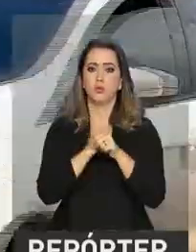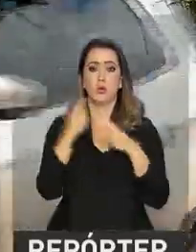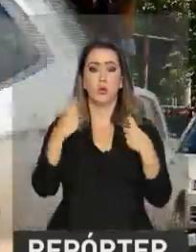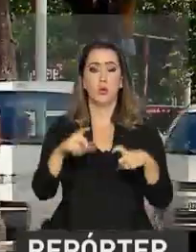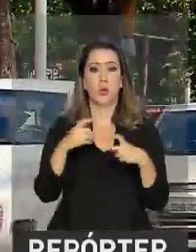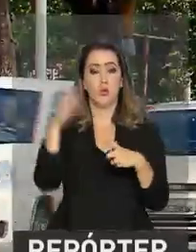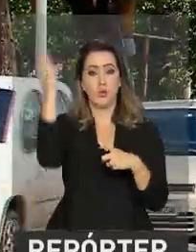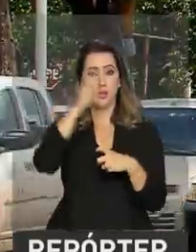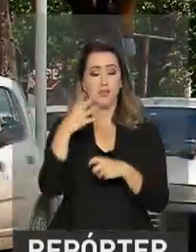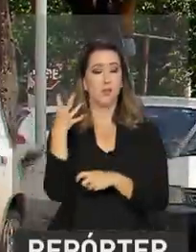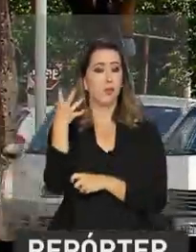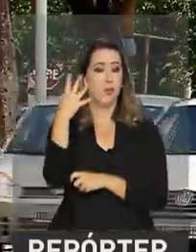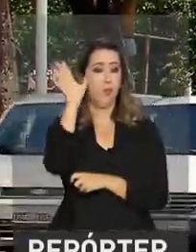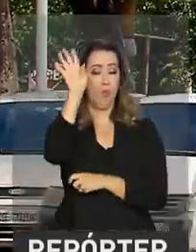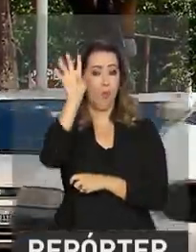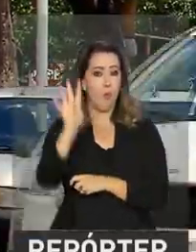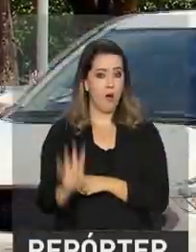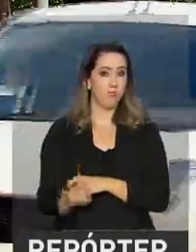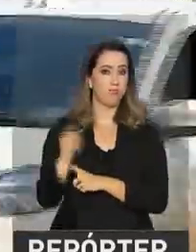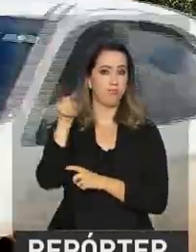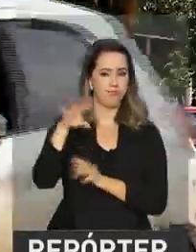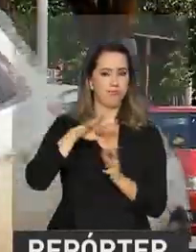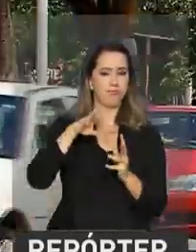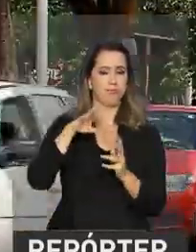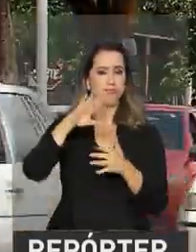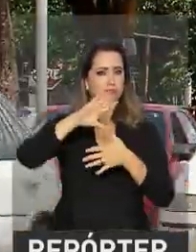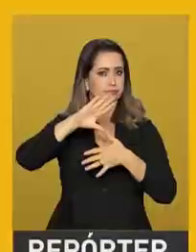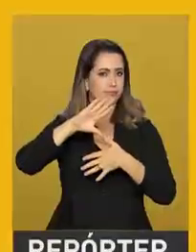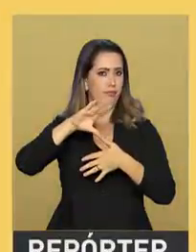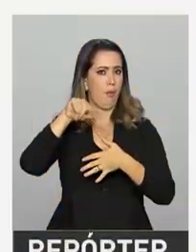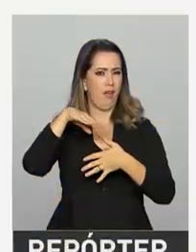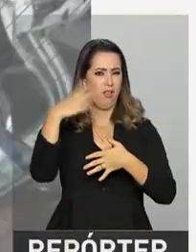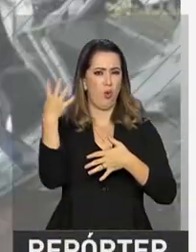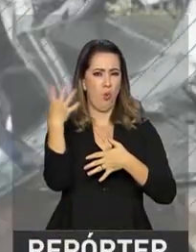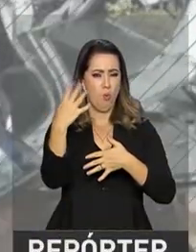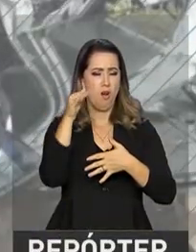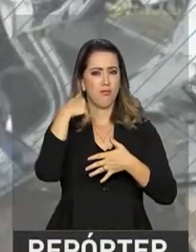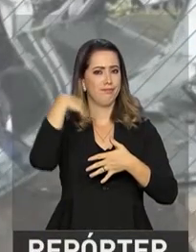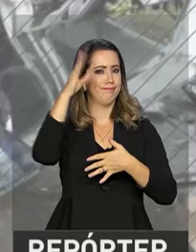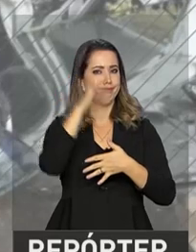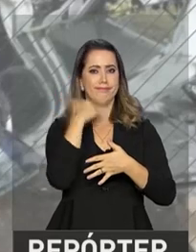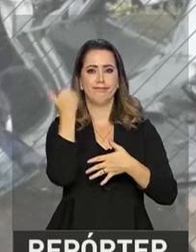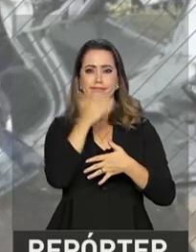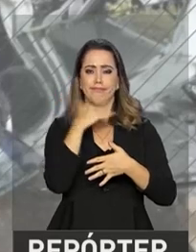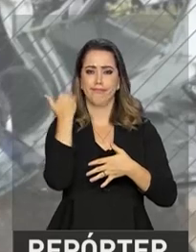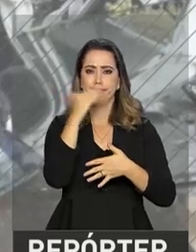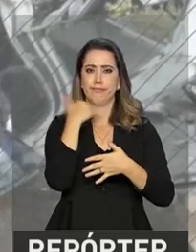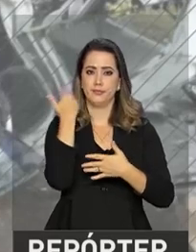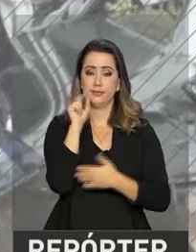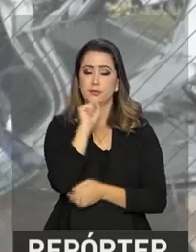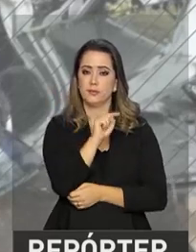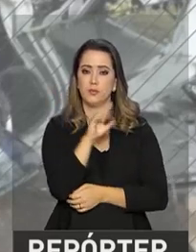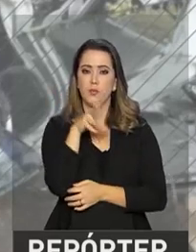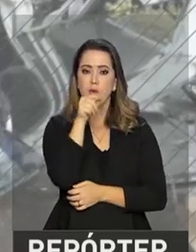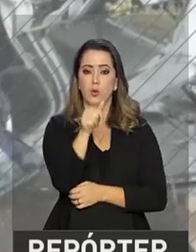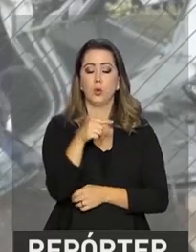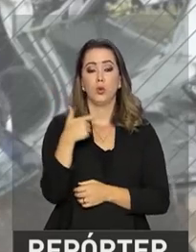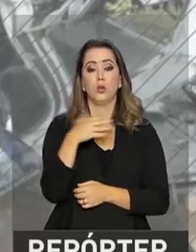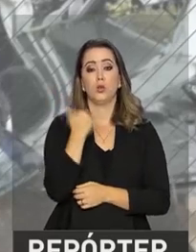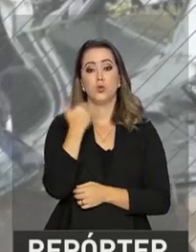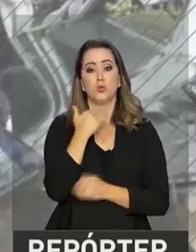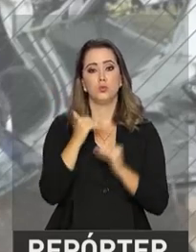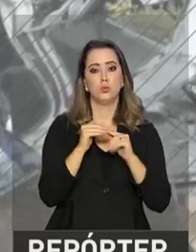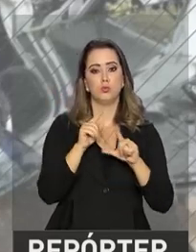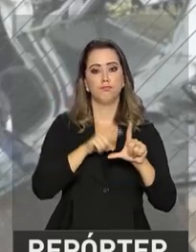quarta posição do ranking de mortes no trânsito na América. De 2009 a 2016, o total de óbitos